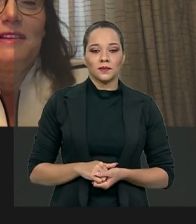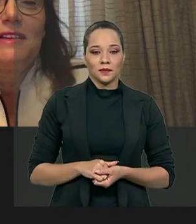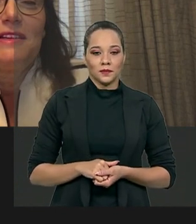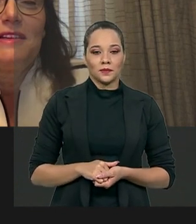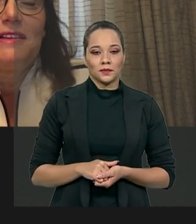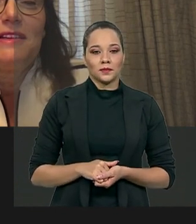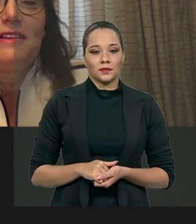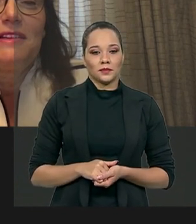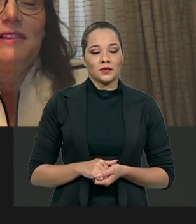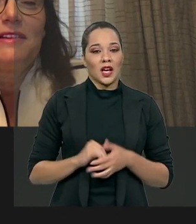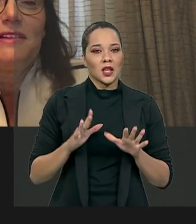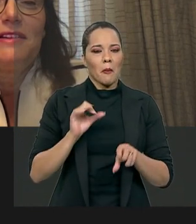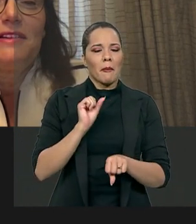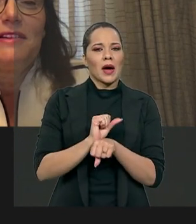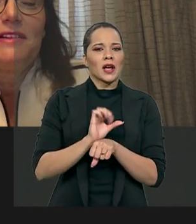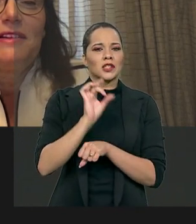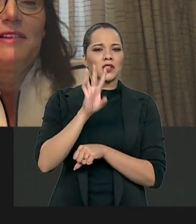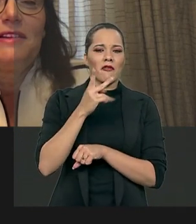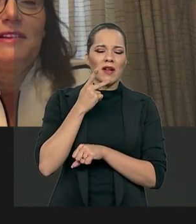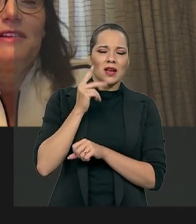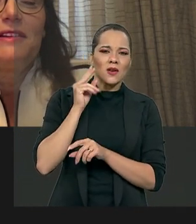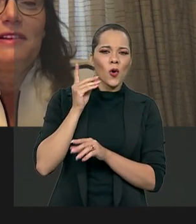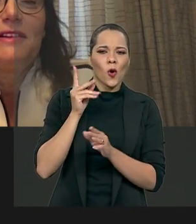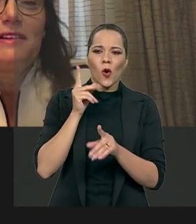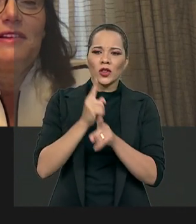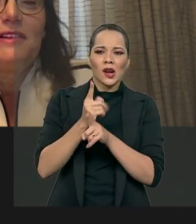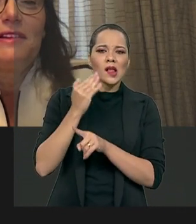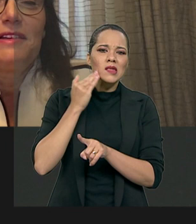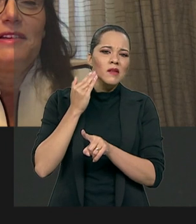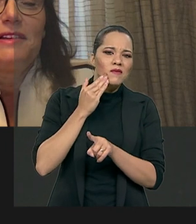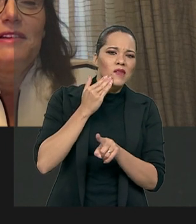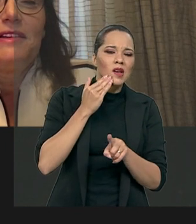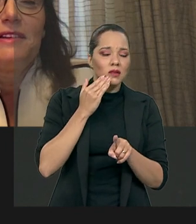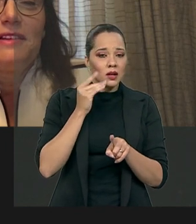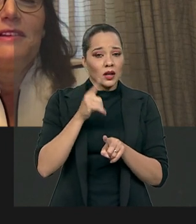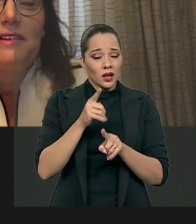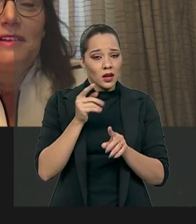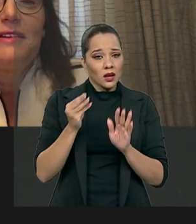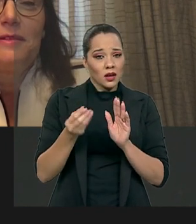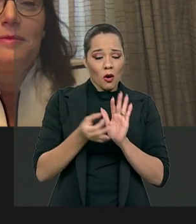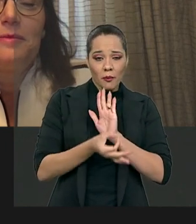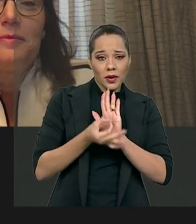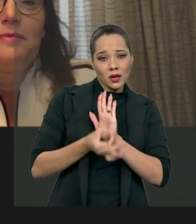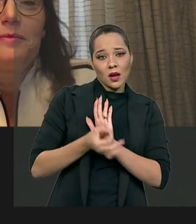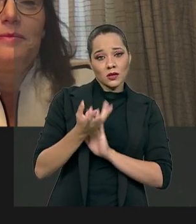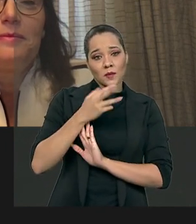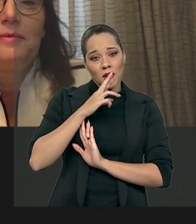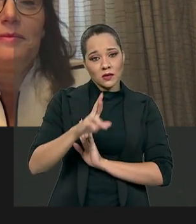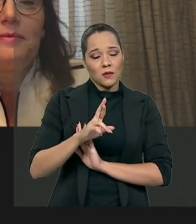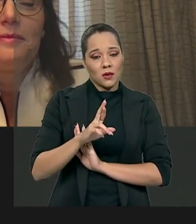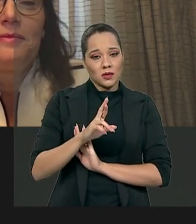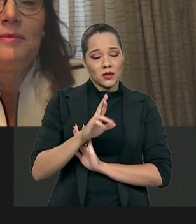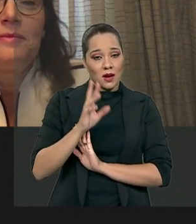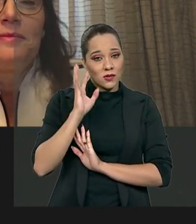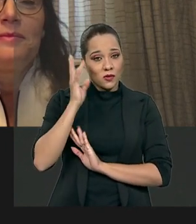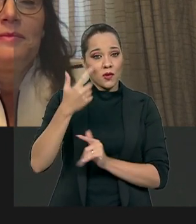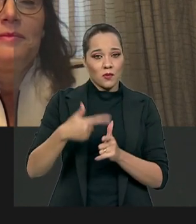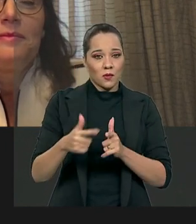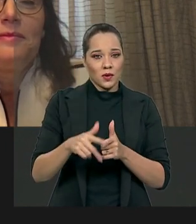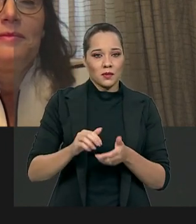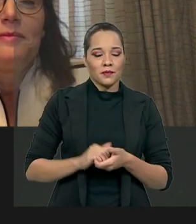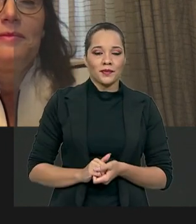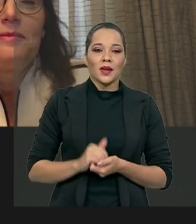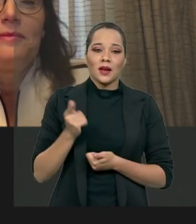para, então, de só colocar os defeitos e apontar soluções. Eu acho que isso é uma contribuição